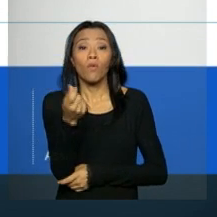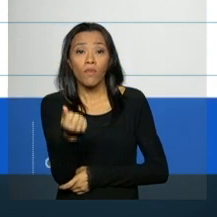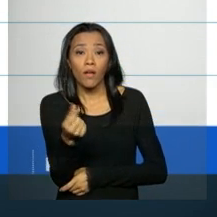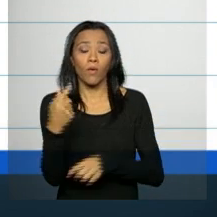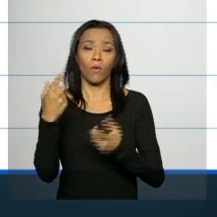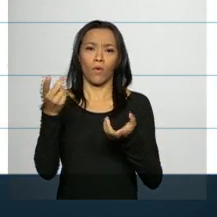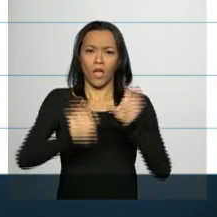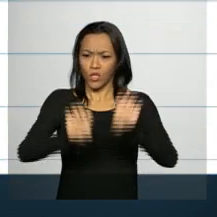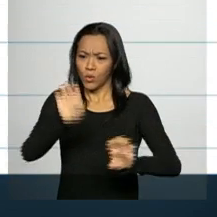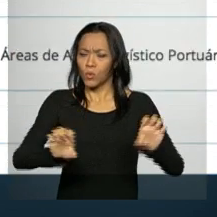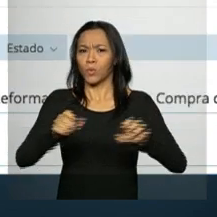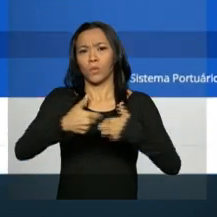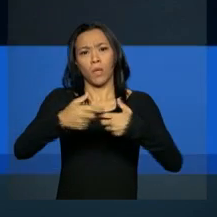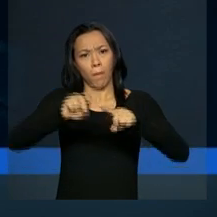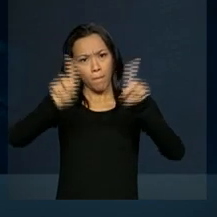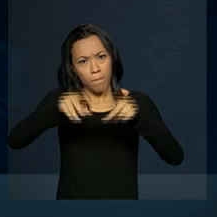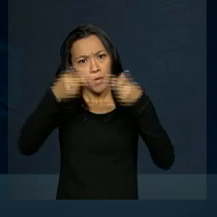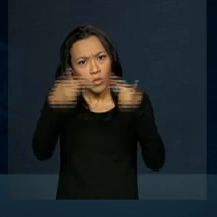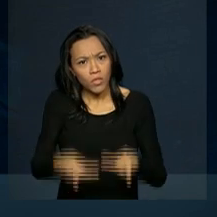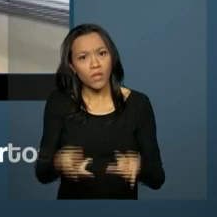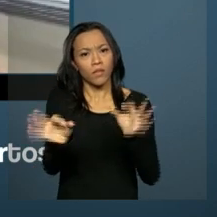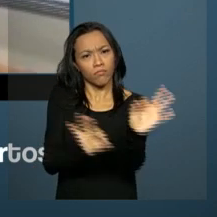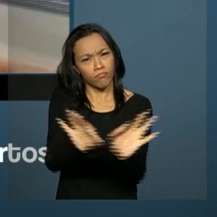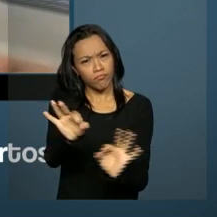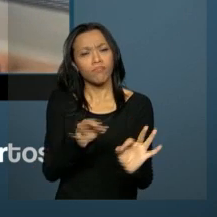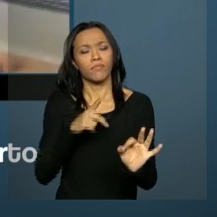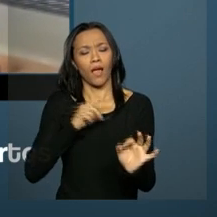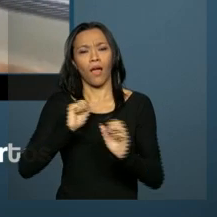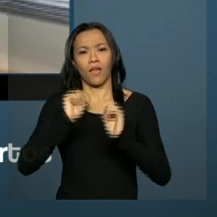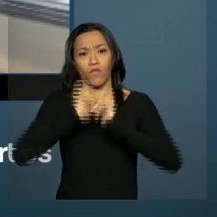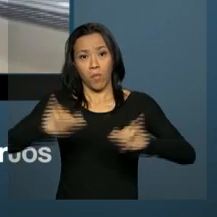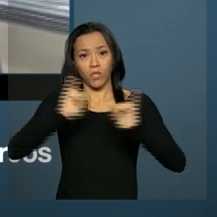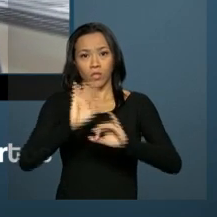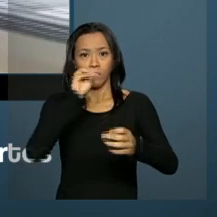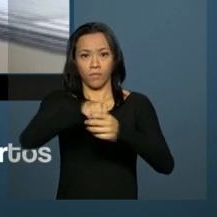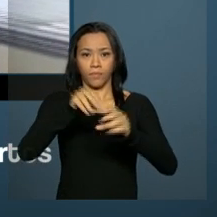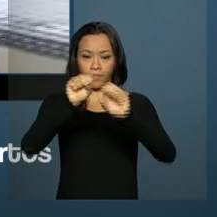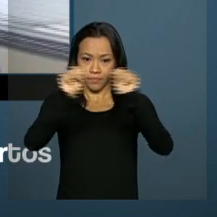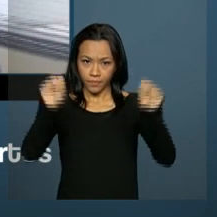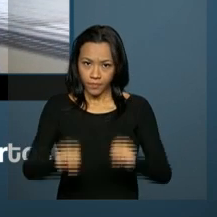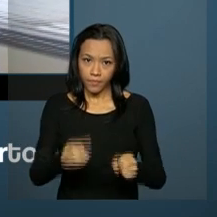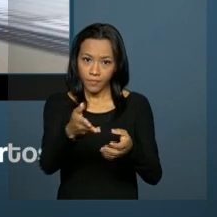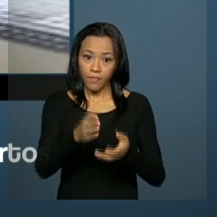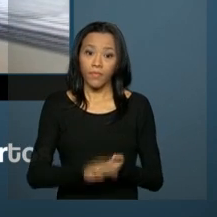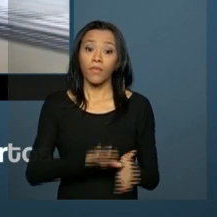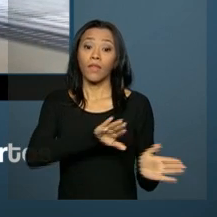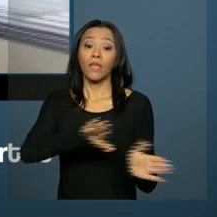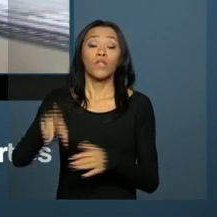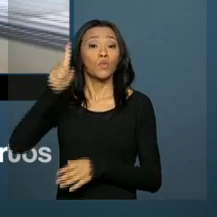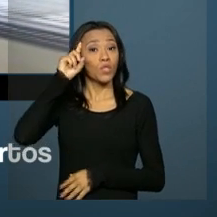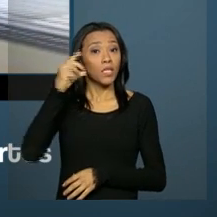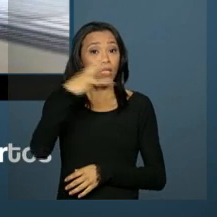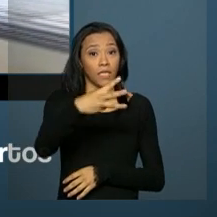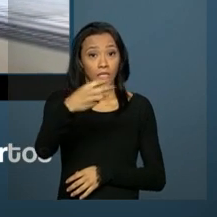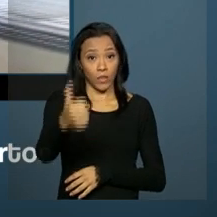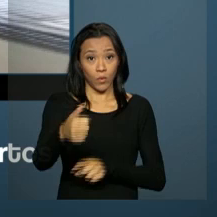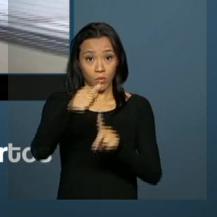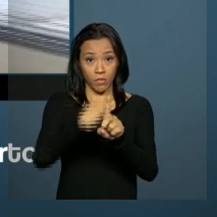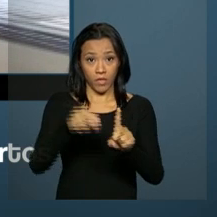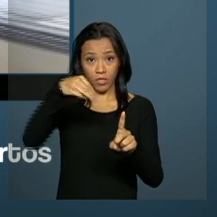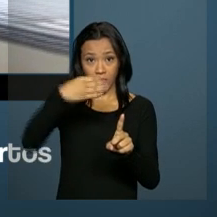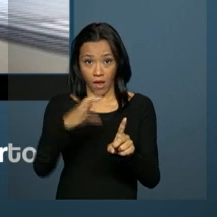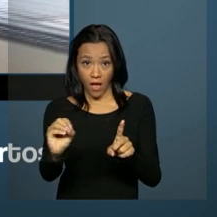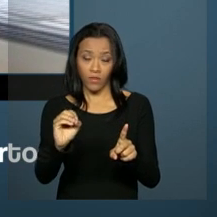infraestrutura e os projetos nos terminais. Estaremos leiluando no dia 31 de março seis áreas